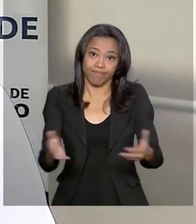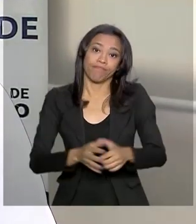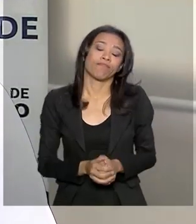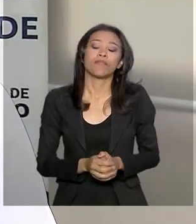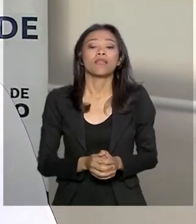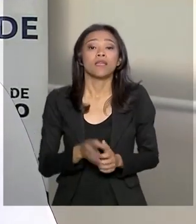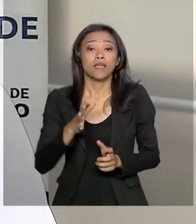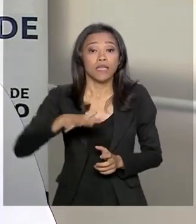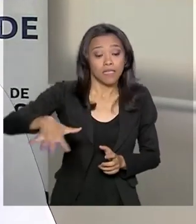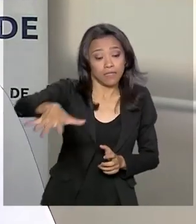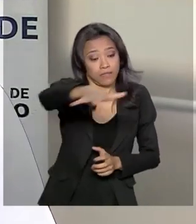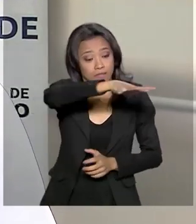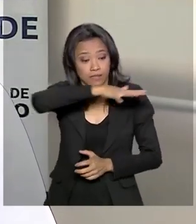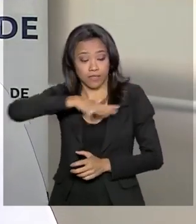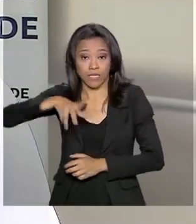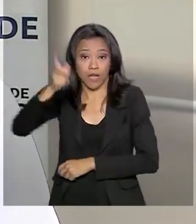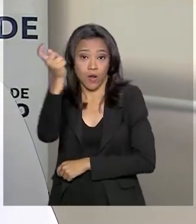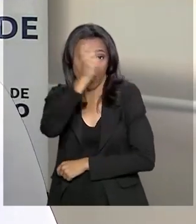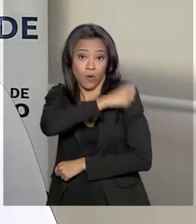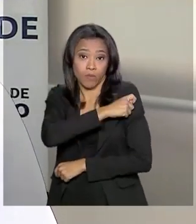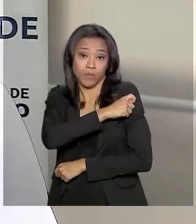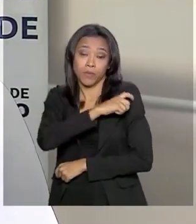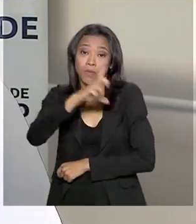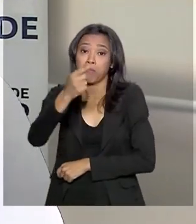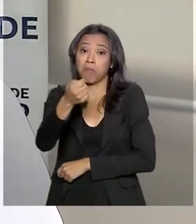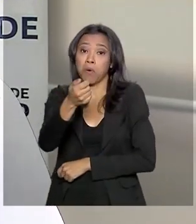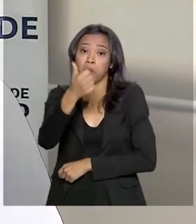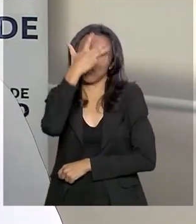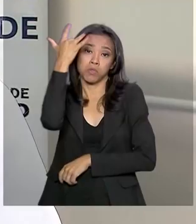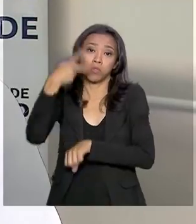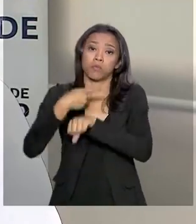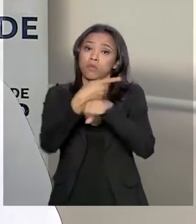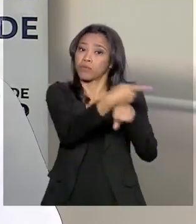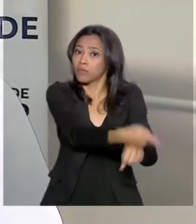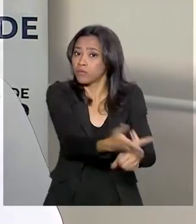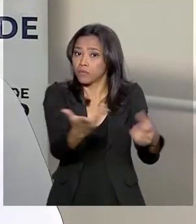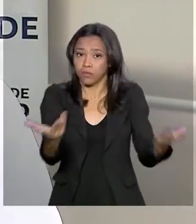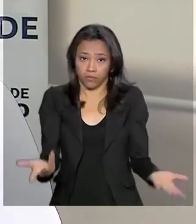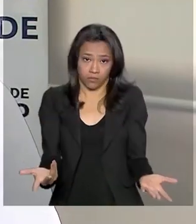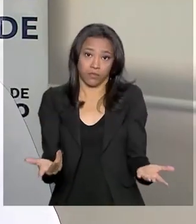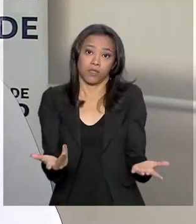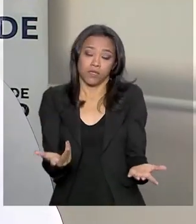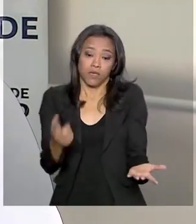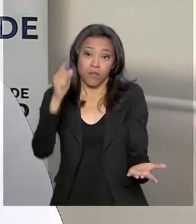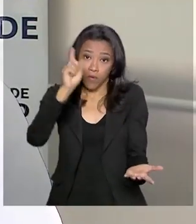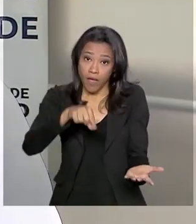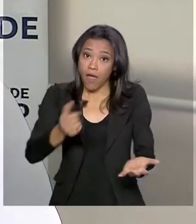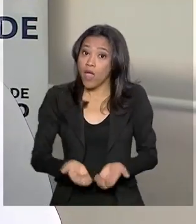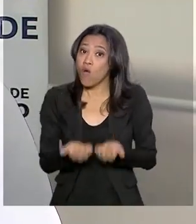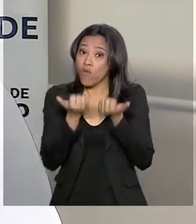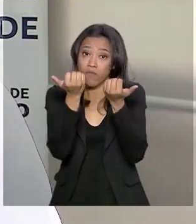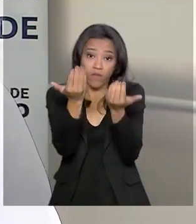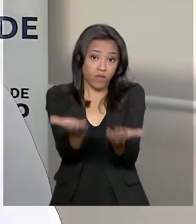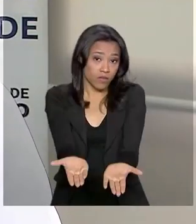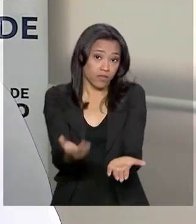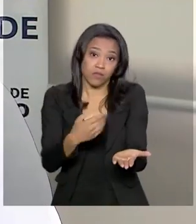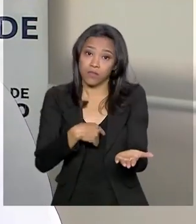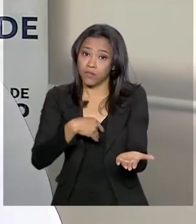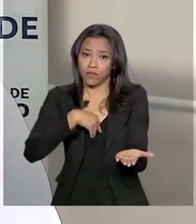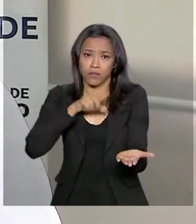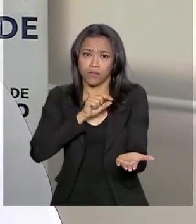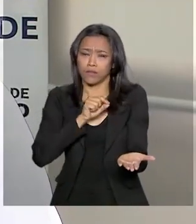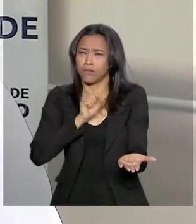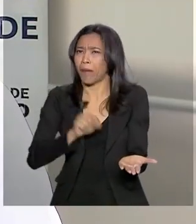cobertura vacinal é muito baixa. Apesar dessa vacina ser uma vacina oferecida na rotina em todas as